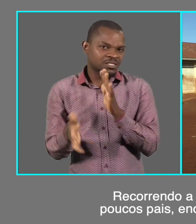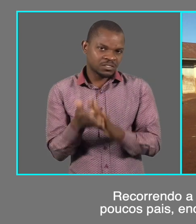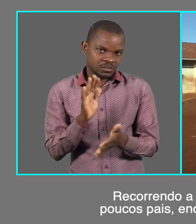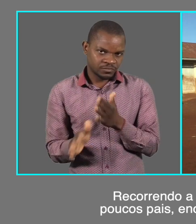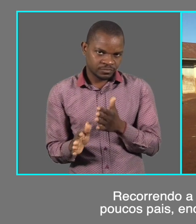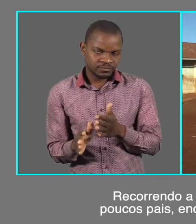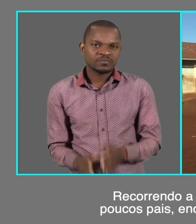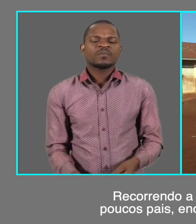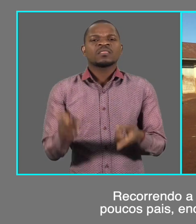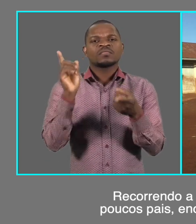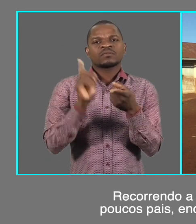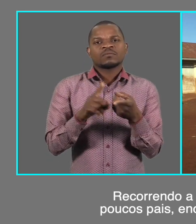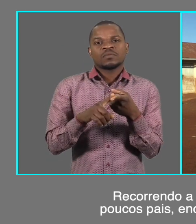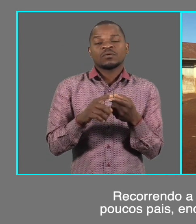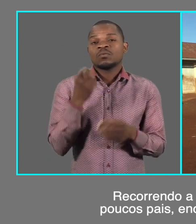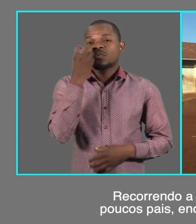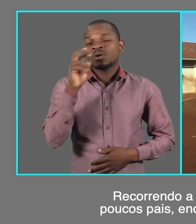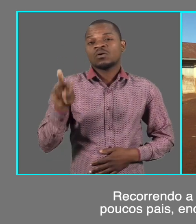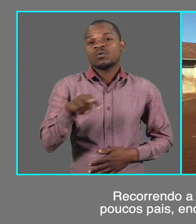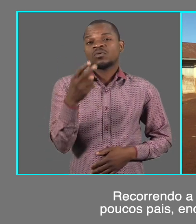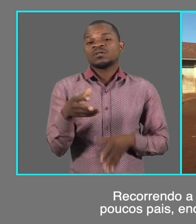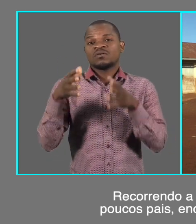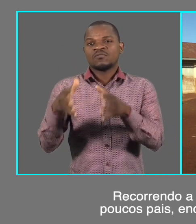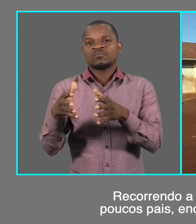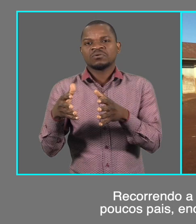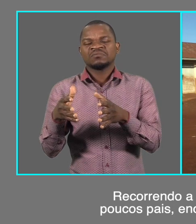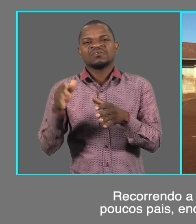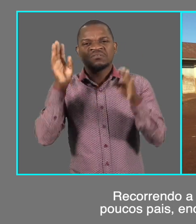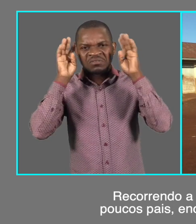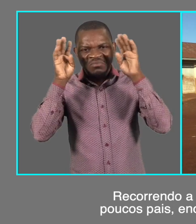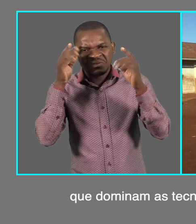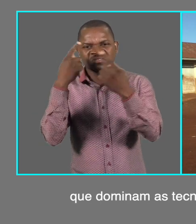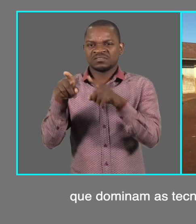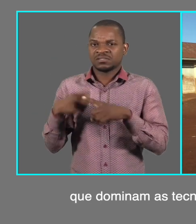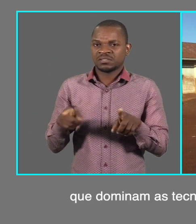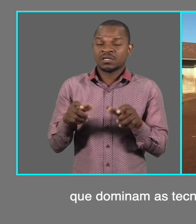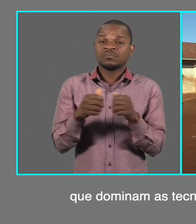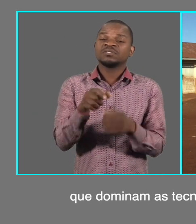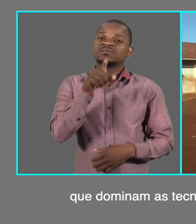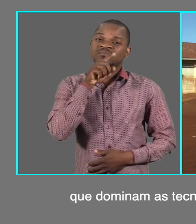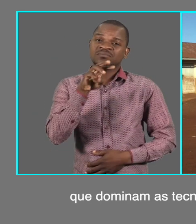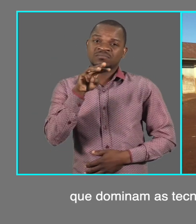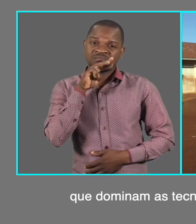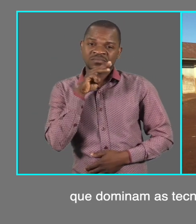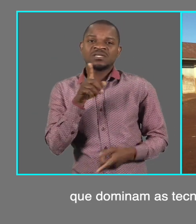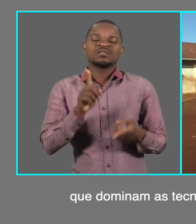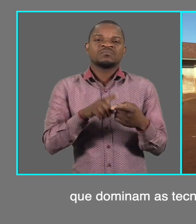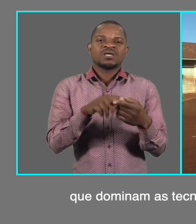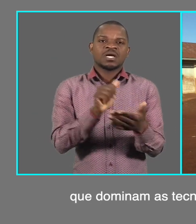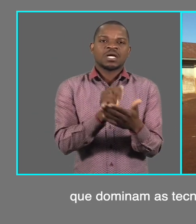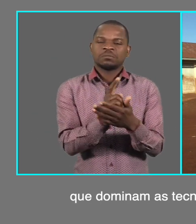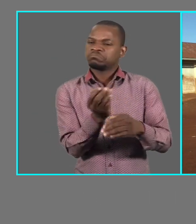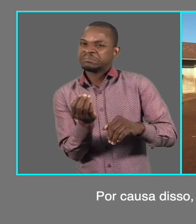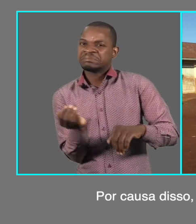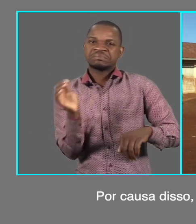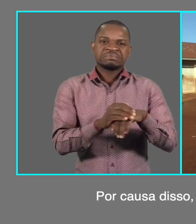plataformas digitais, igualmente, são poucos pais também carregados e também alunos que dominam as tecnologias de informação e